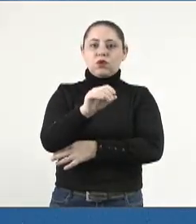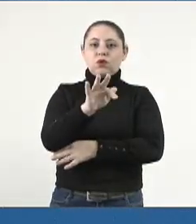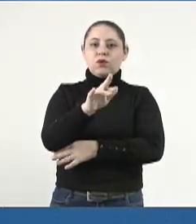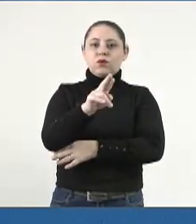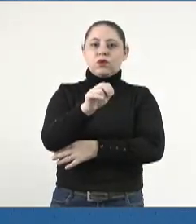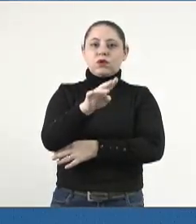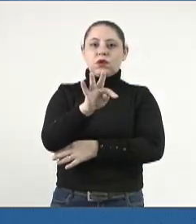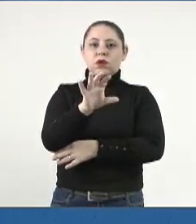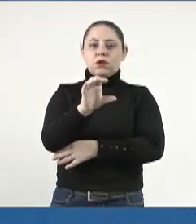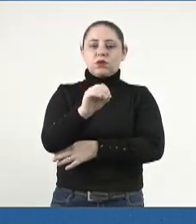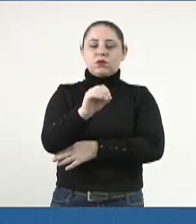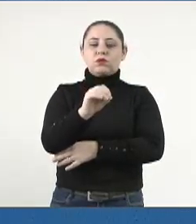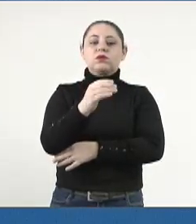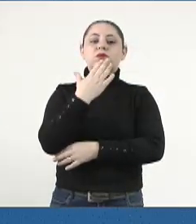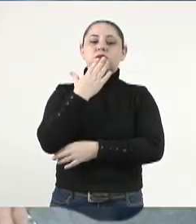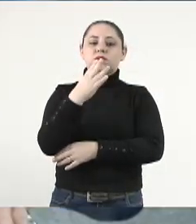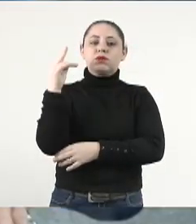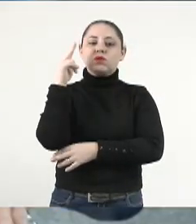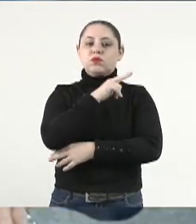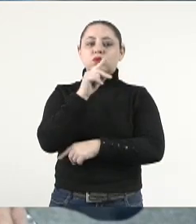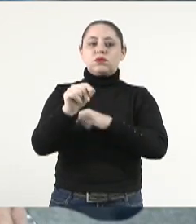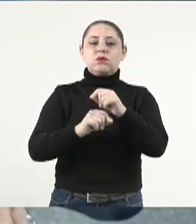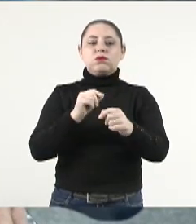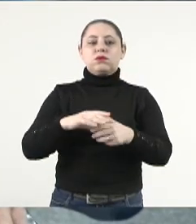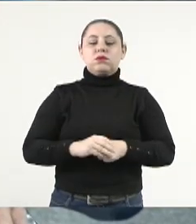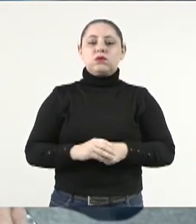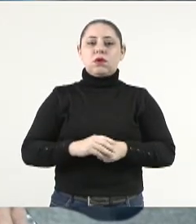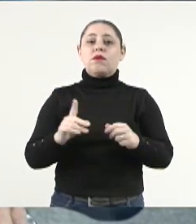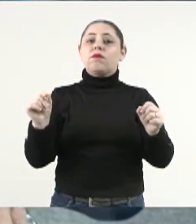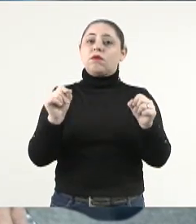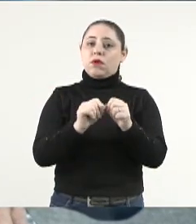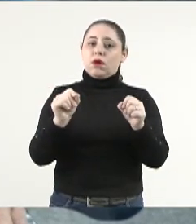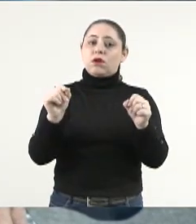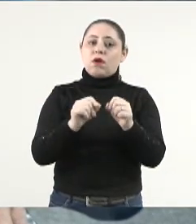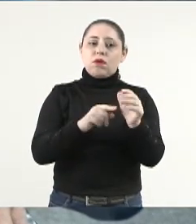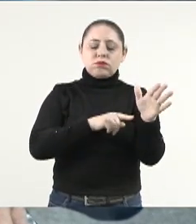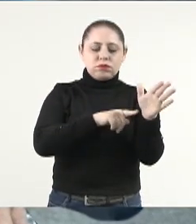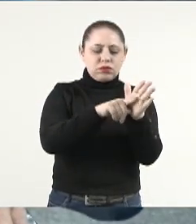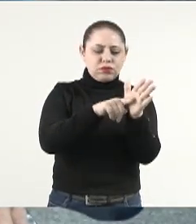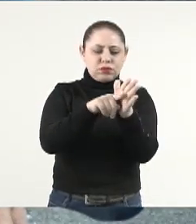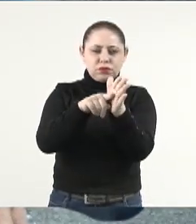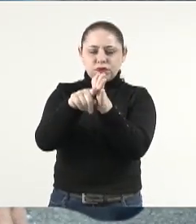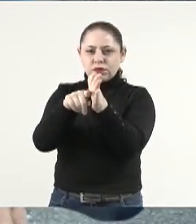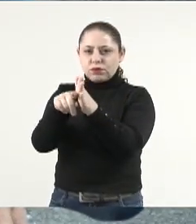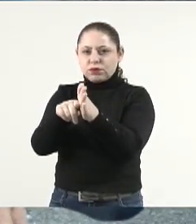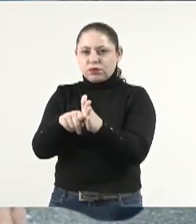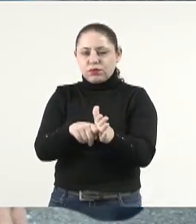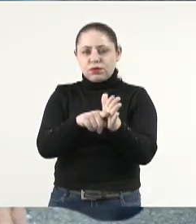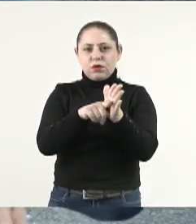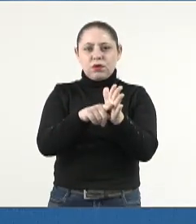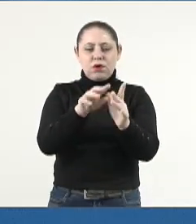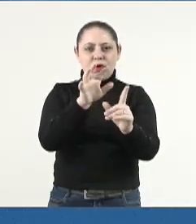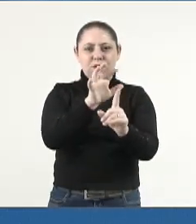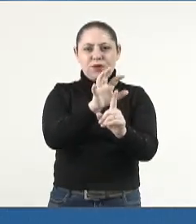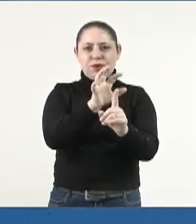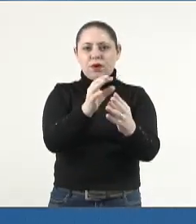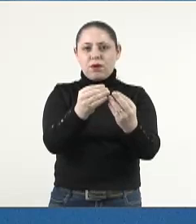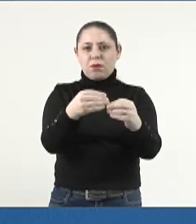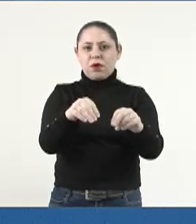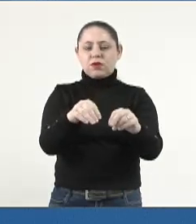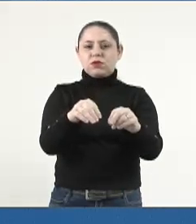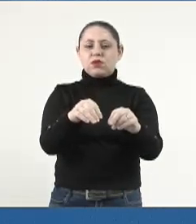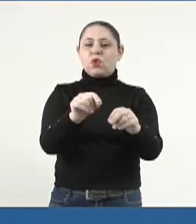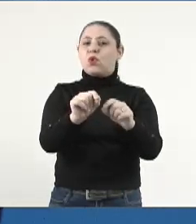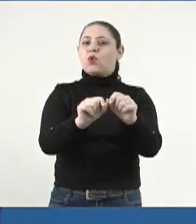solicitando com urgência o que segue, a realização de investigações sobre os impactos das atividades da